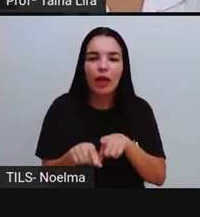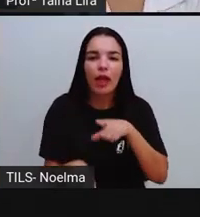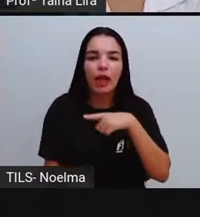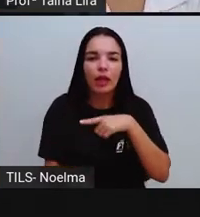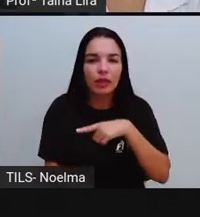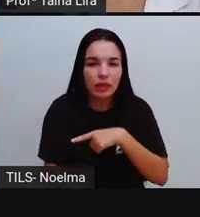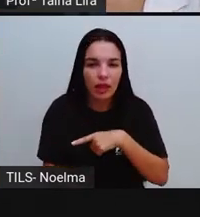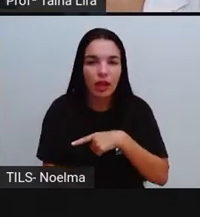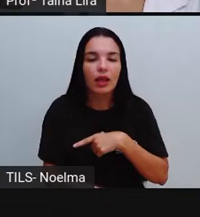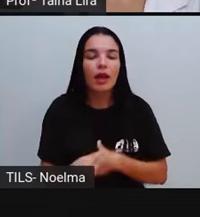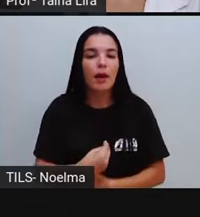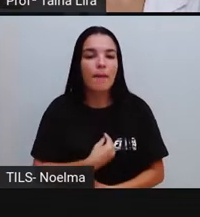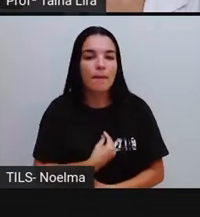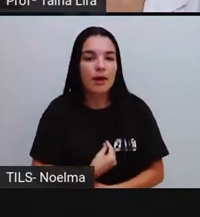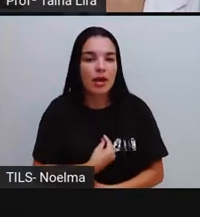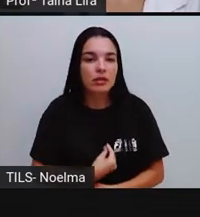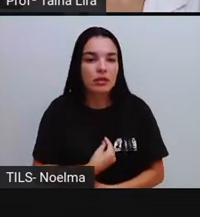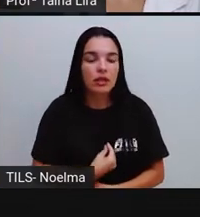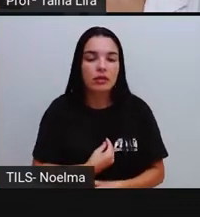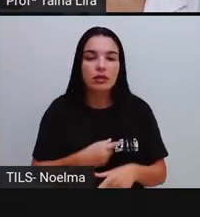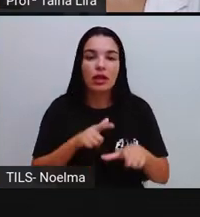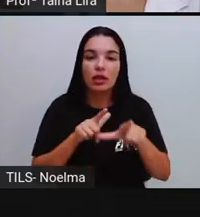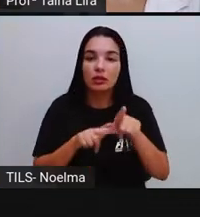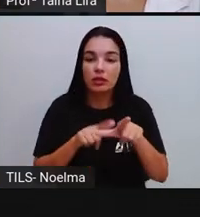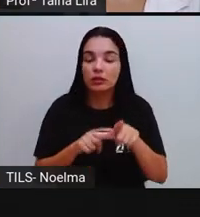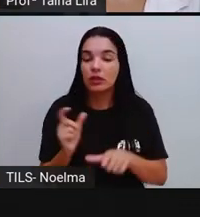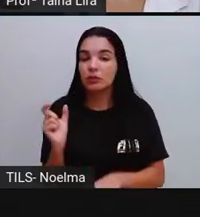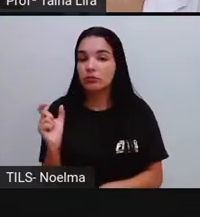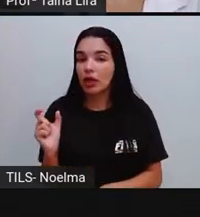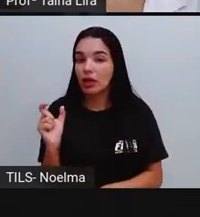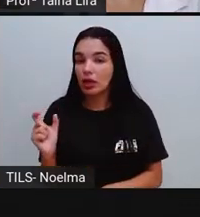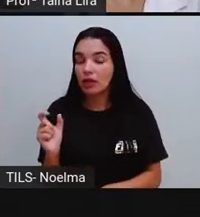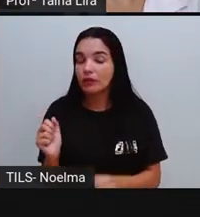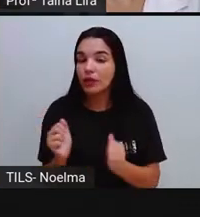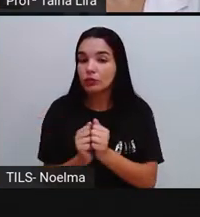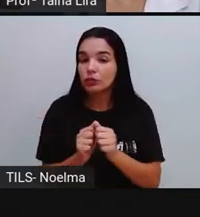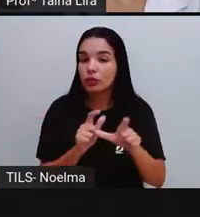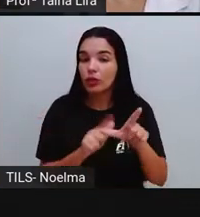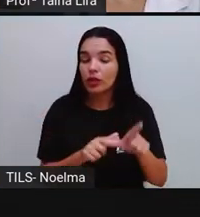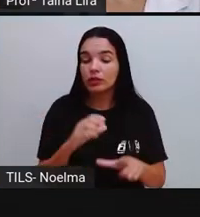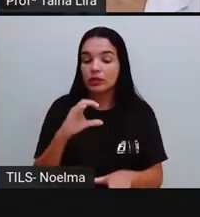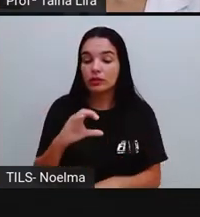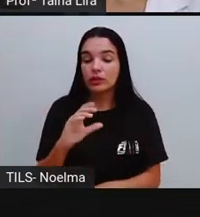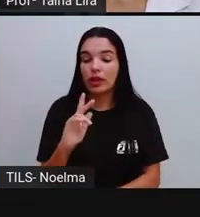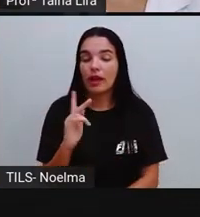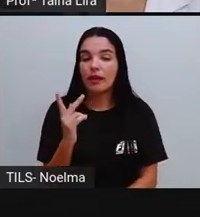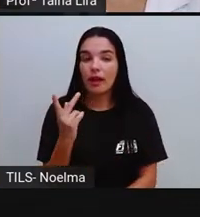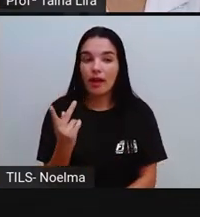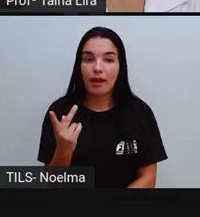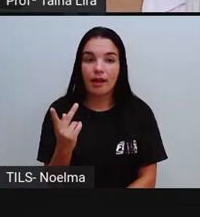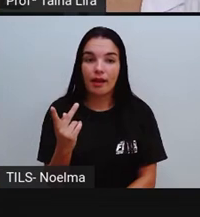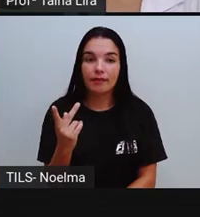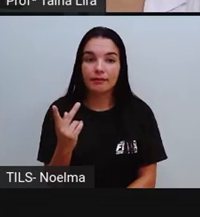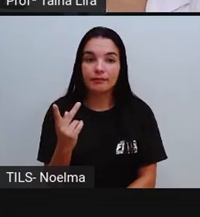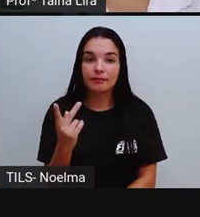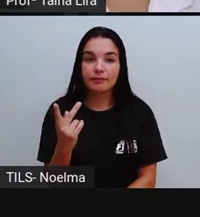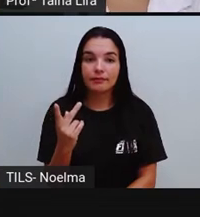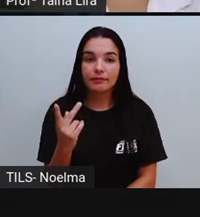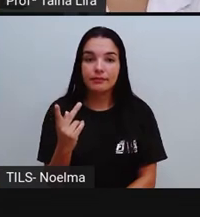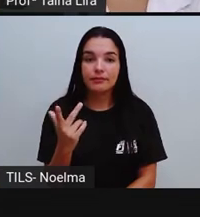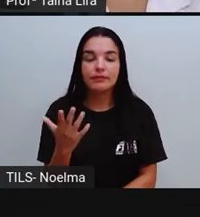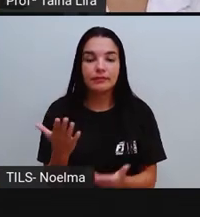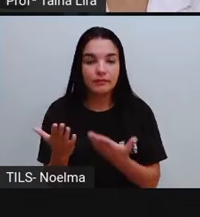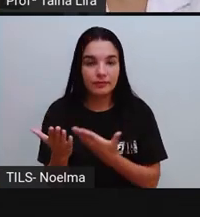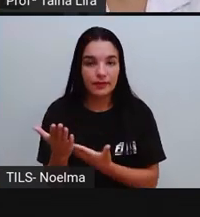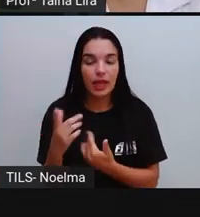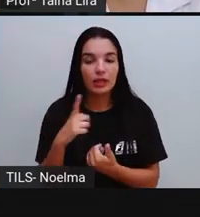que a gente nota a presença, De muitas palavras escritas com, O CH, Ali com